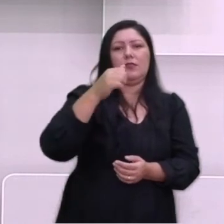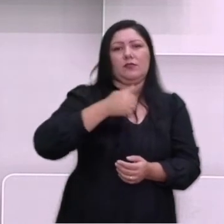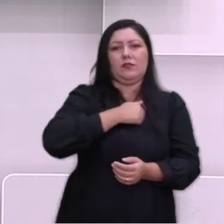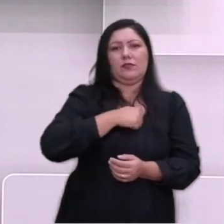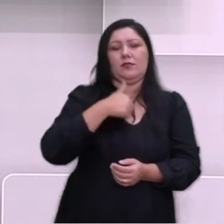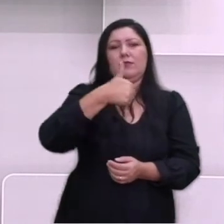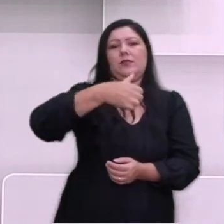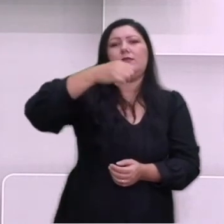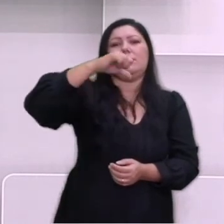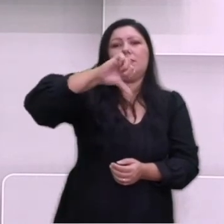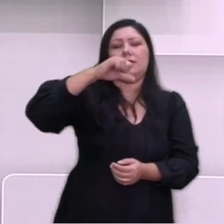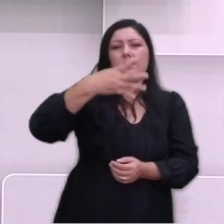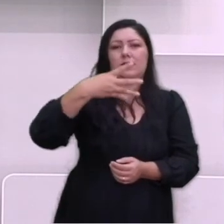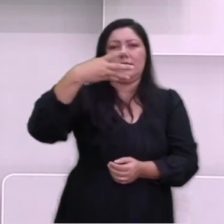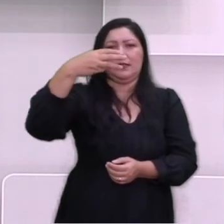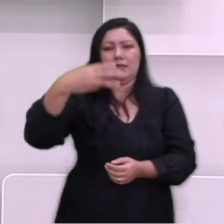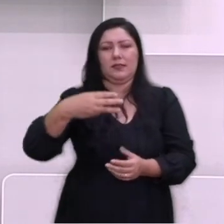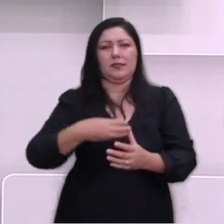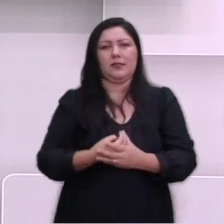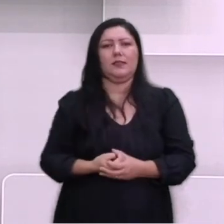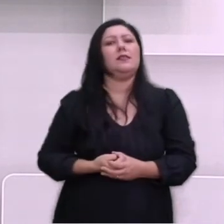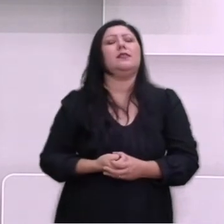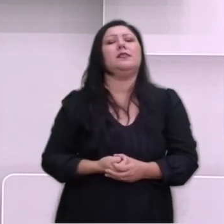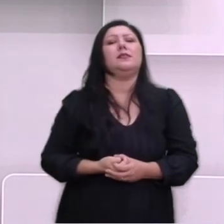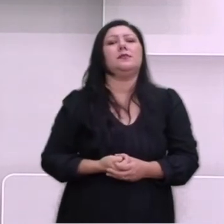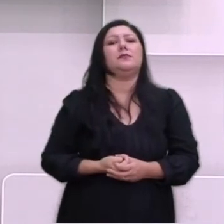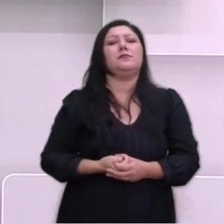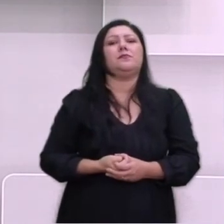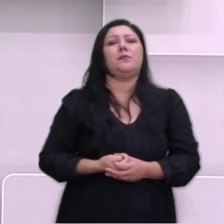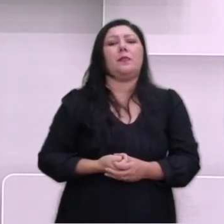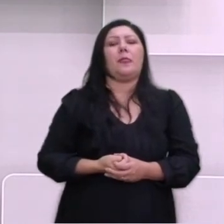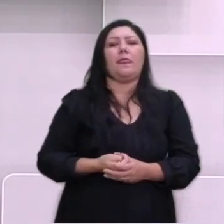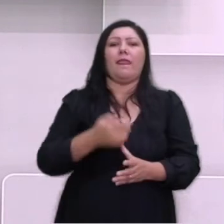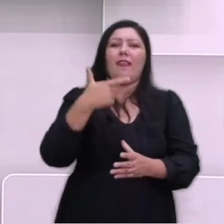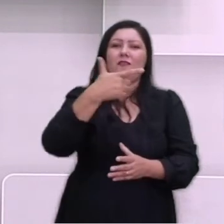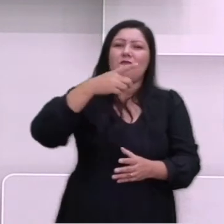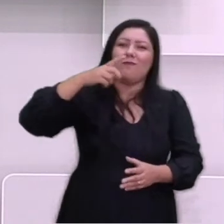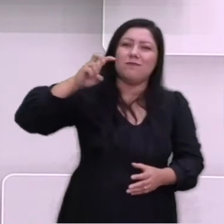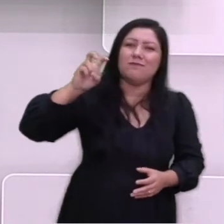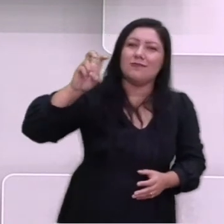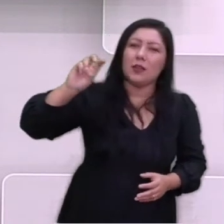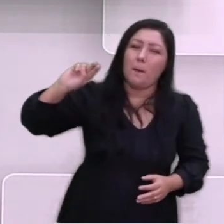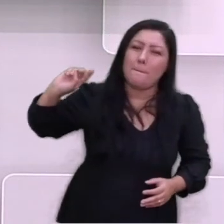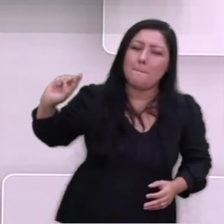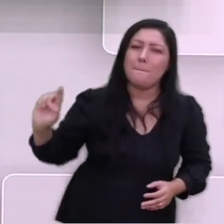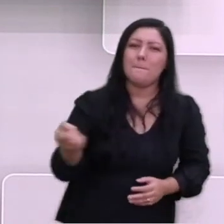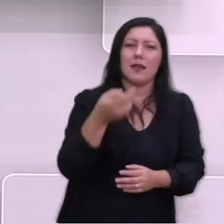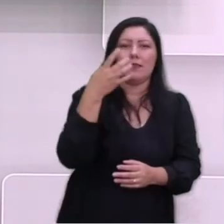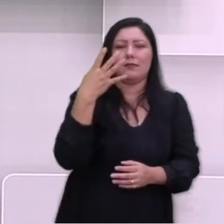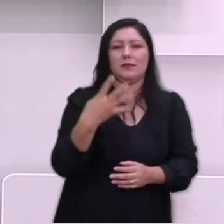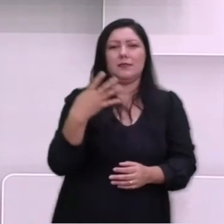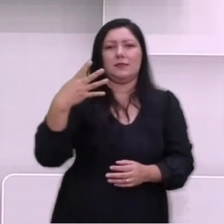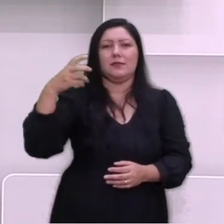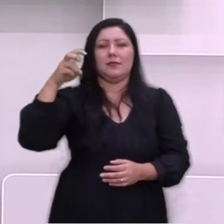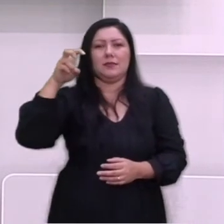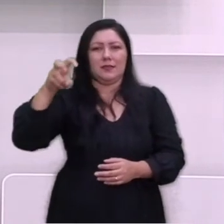integrada por um contingente de 25.445 soldados,